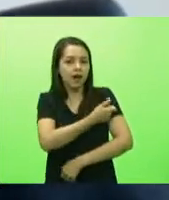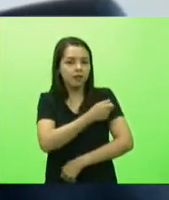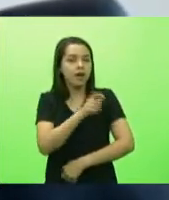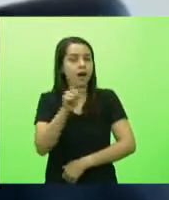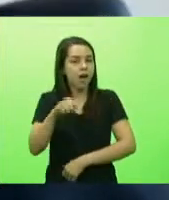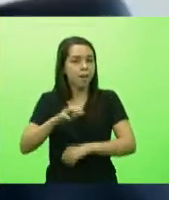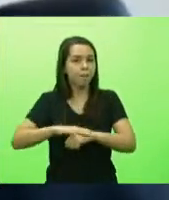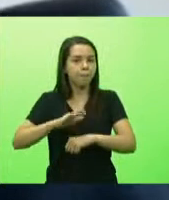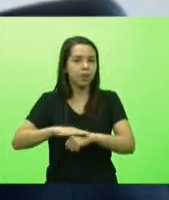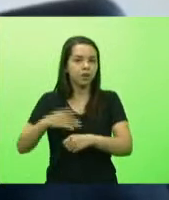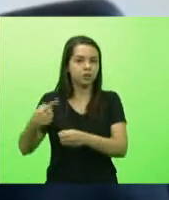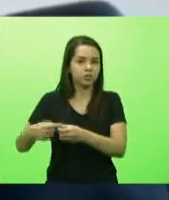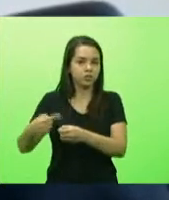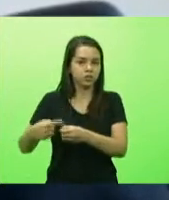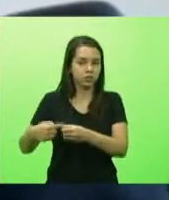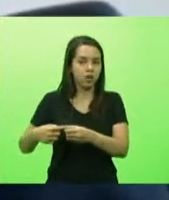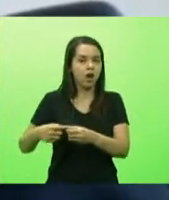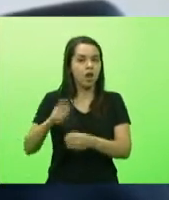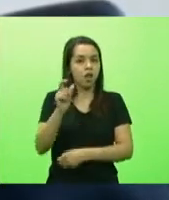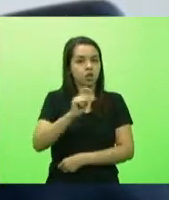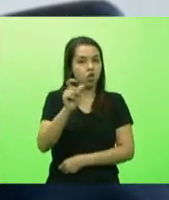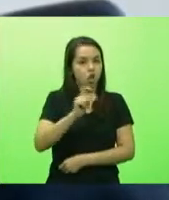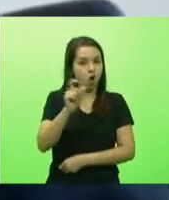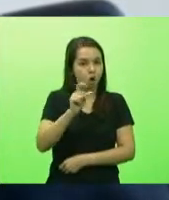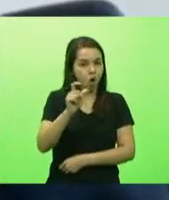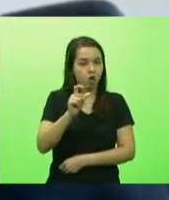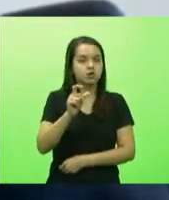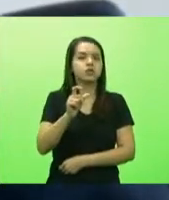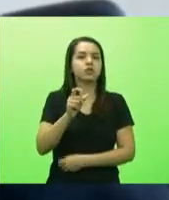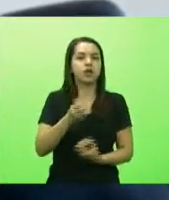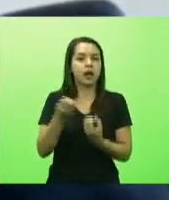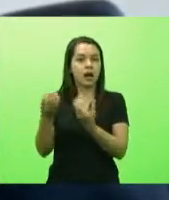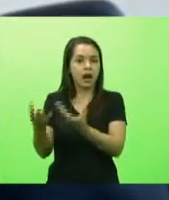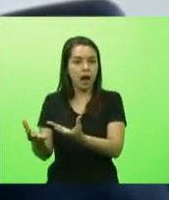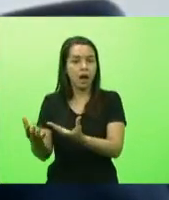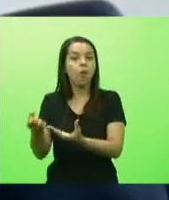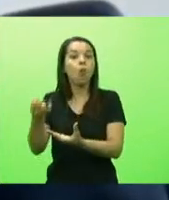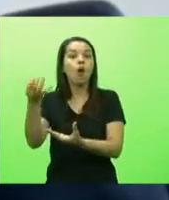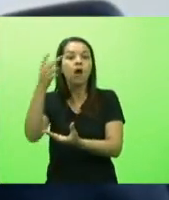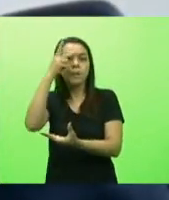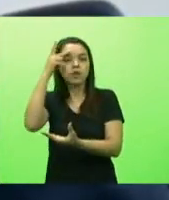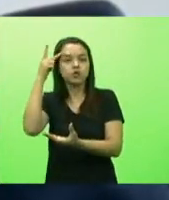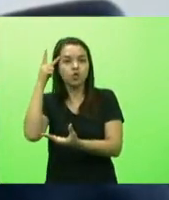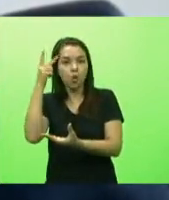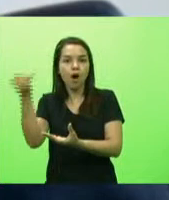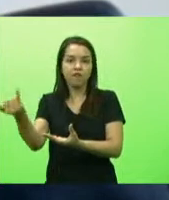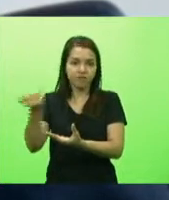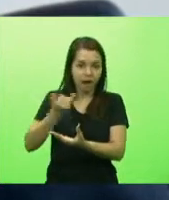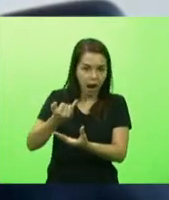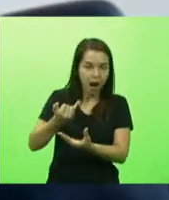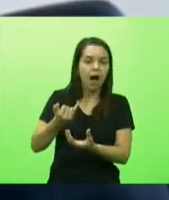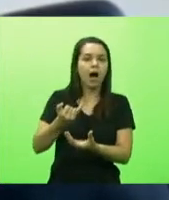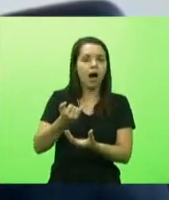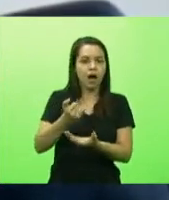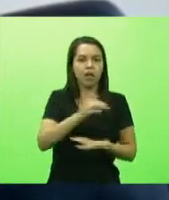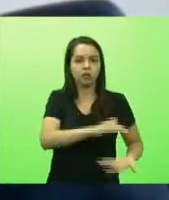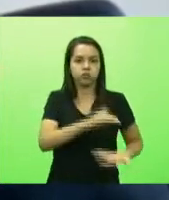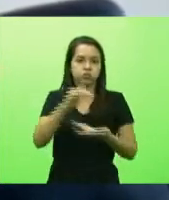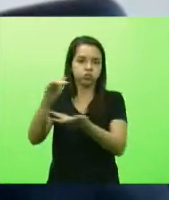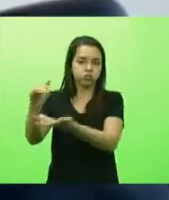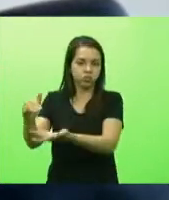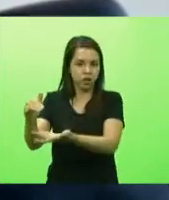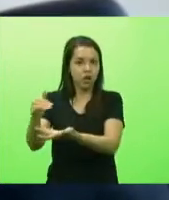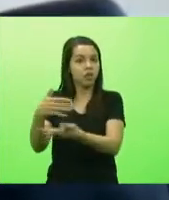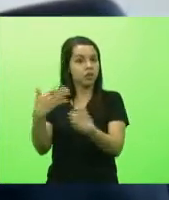recebe doses para aquele quantitativo que ele informa então doses não podem ser dispensadas lembrando que nós temos